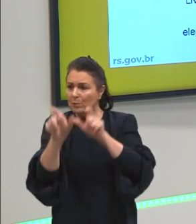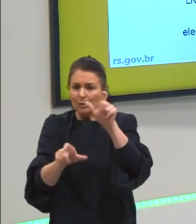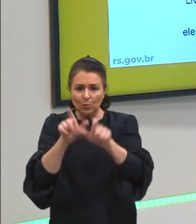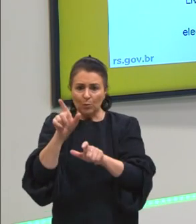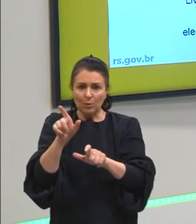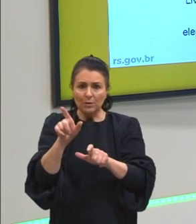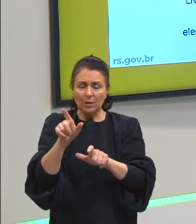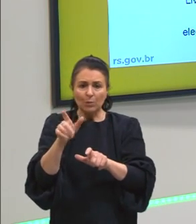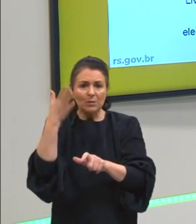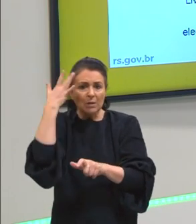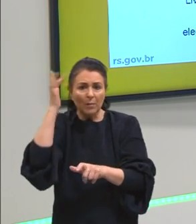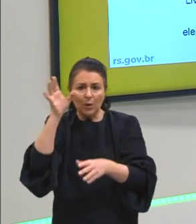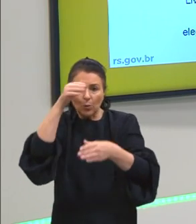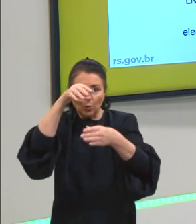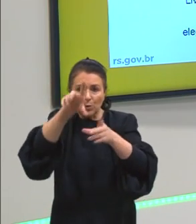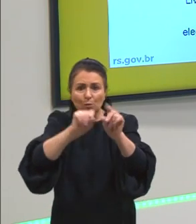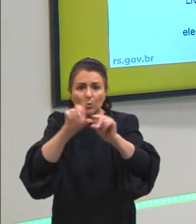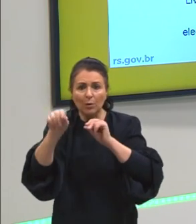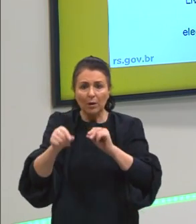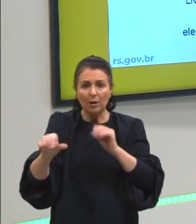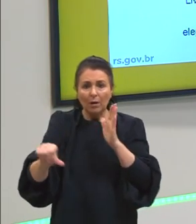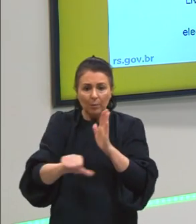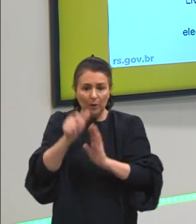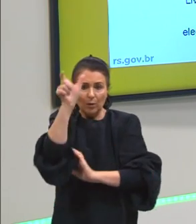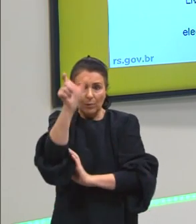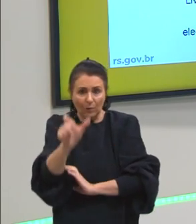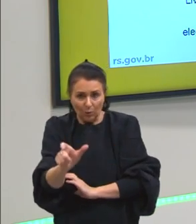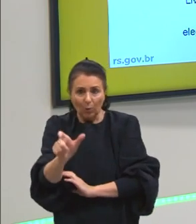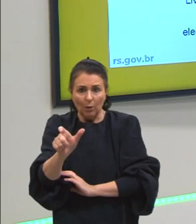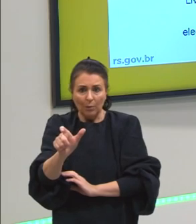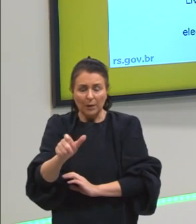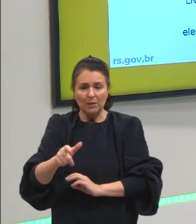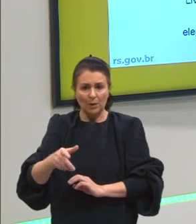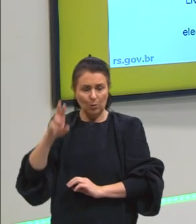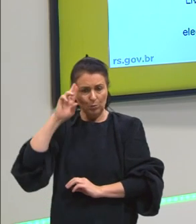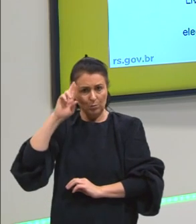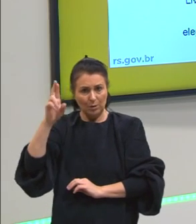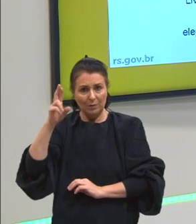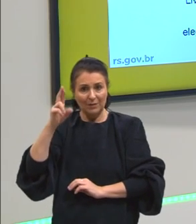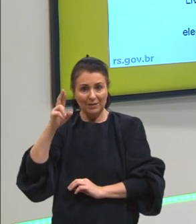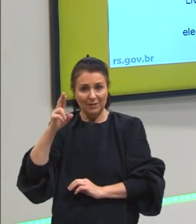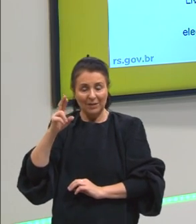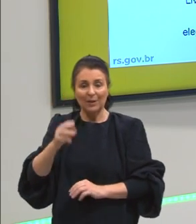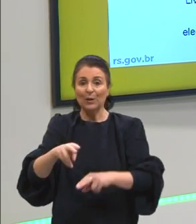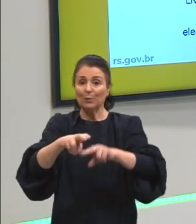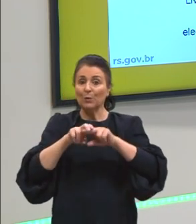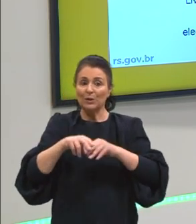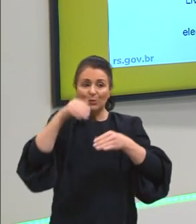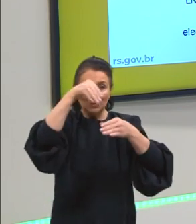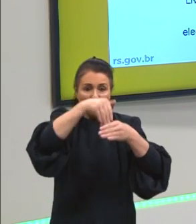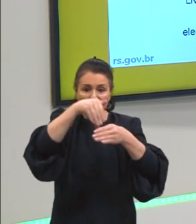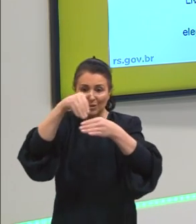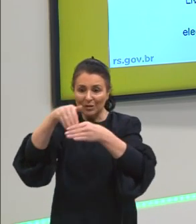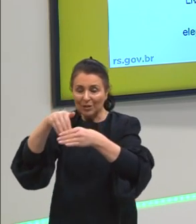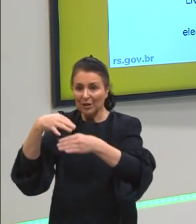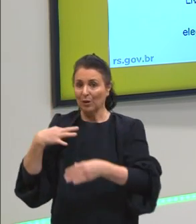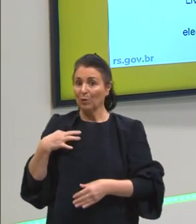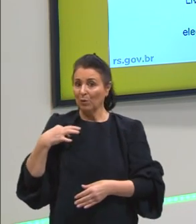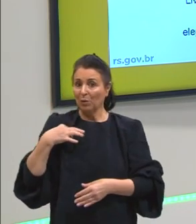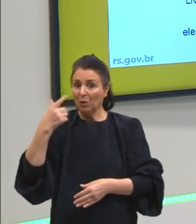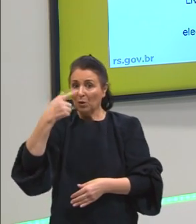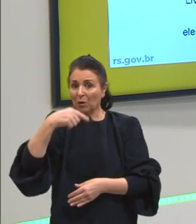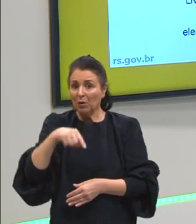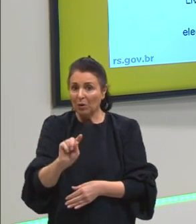capitão e aí nesse aspecto poderiam eleger pessoas que não conduziriam bem esse navio que era